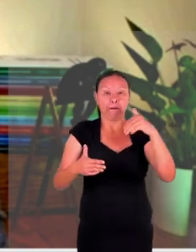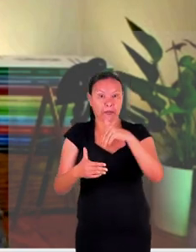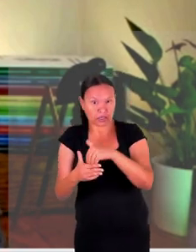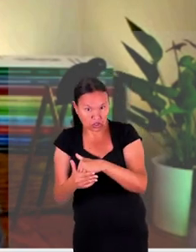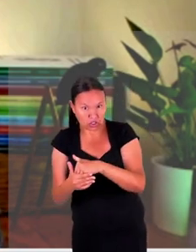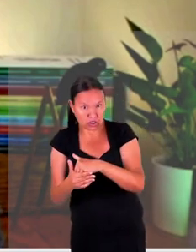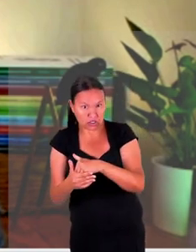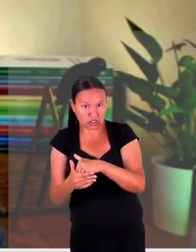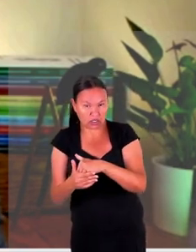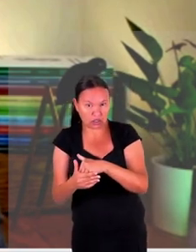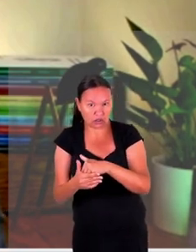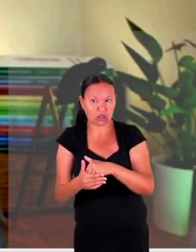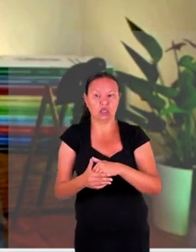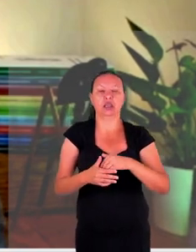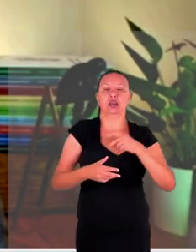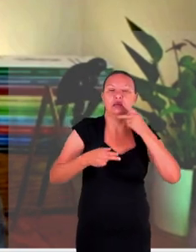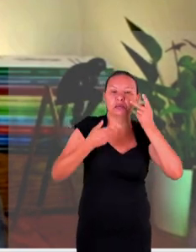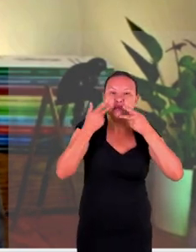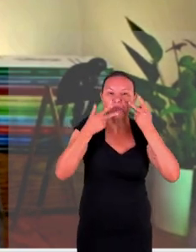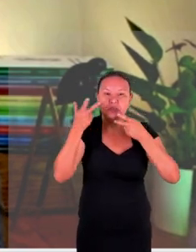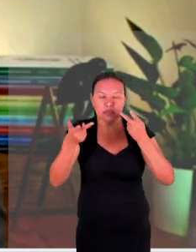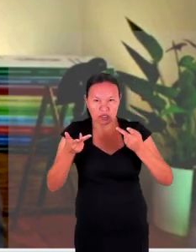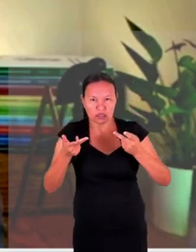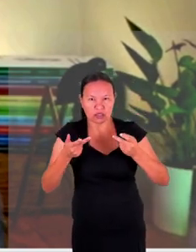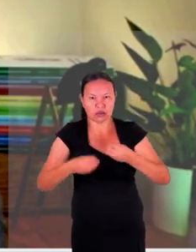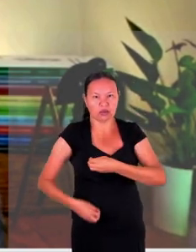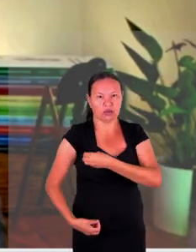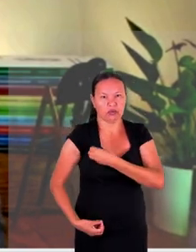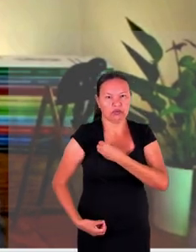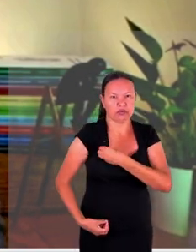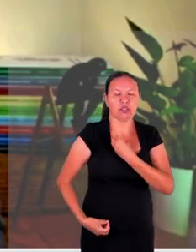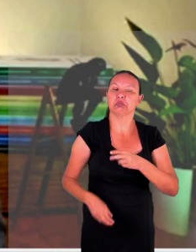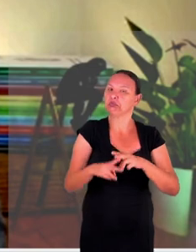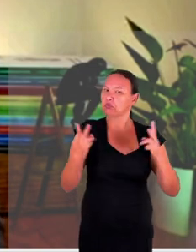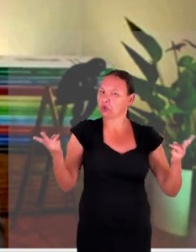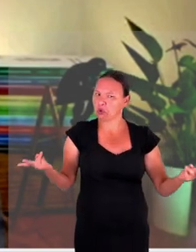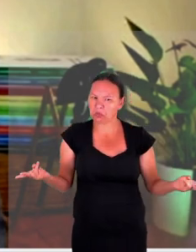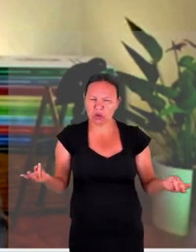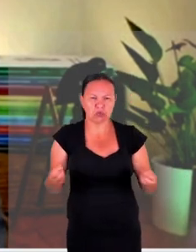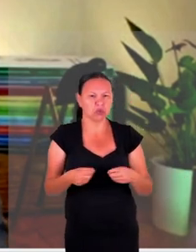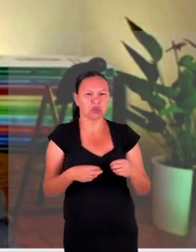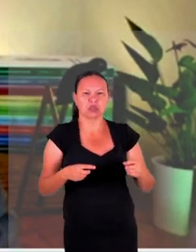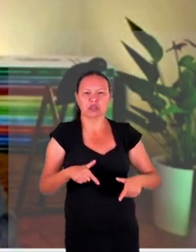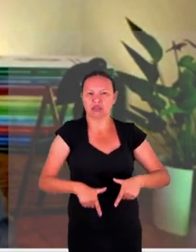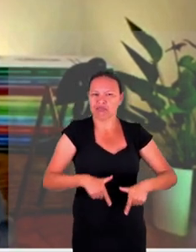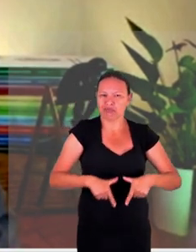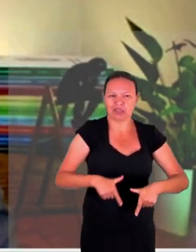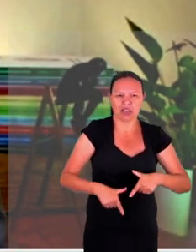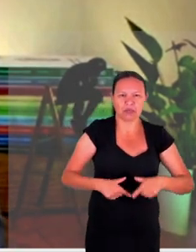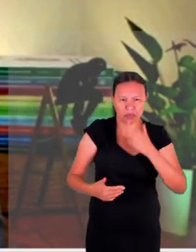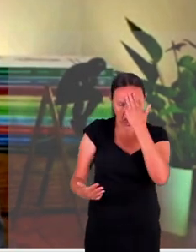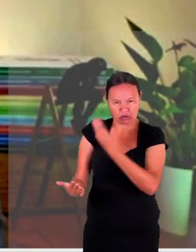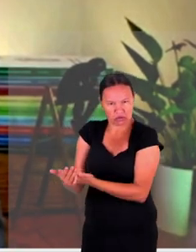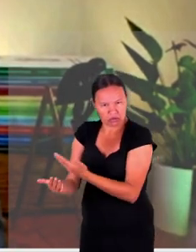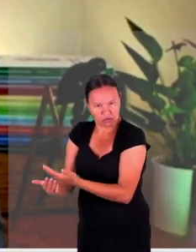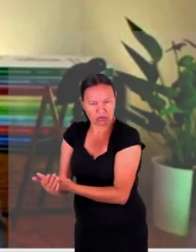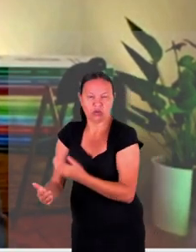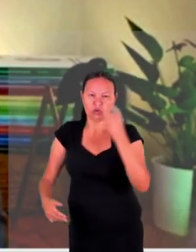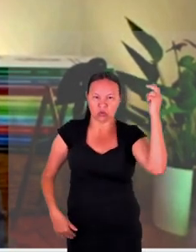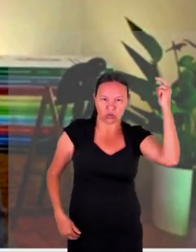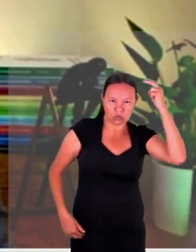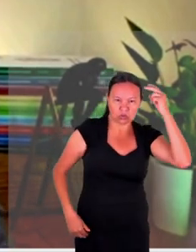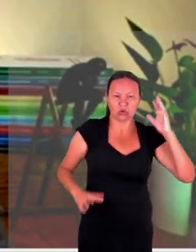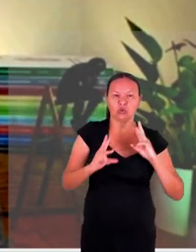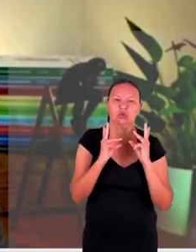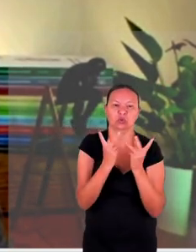maior número de hábitos regulares da vida mais normal possível digamos emprego ensino cultura como um